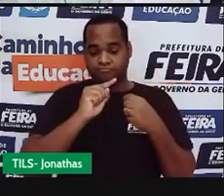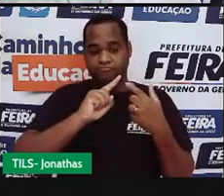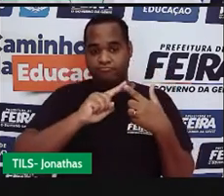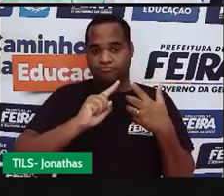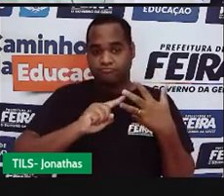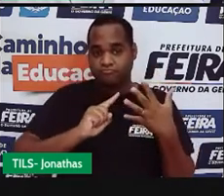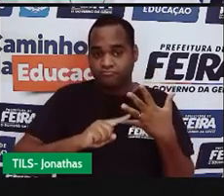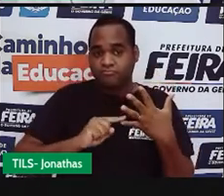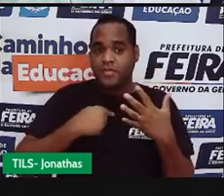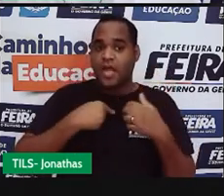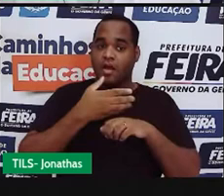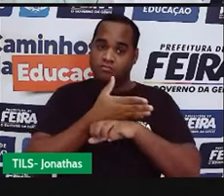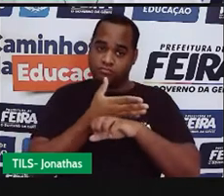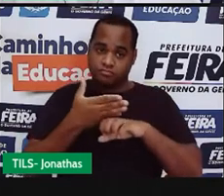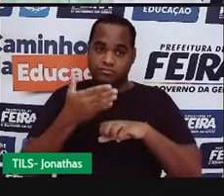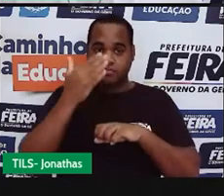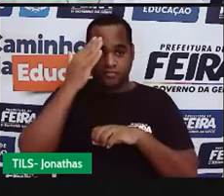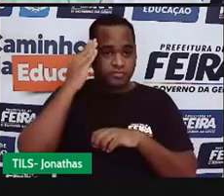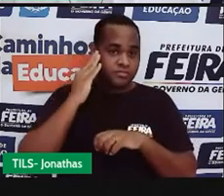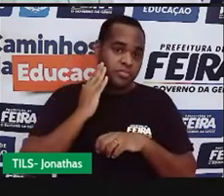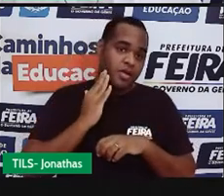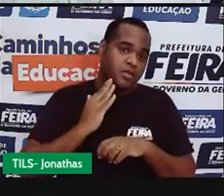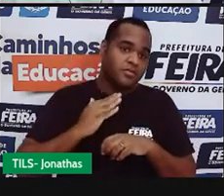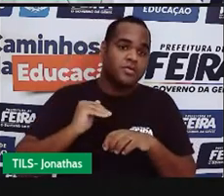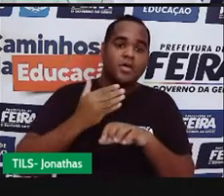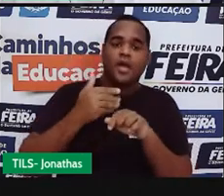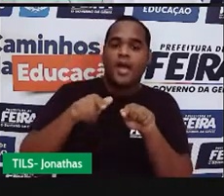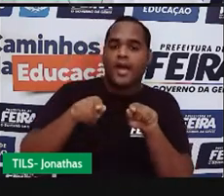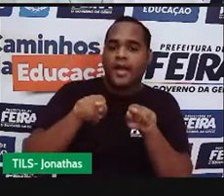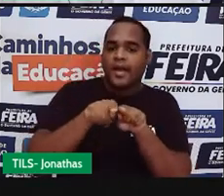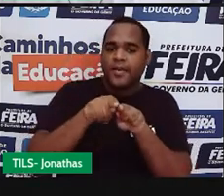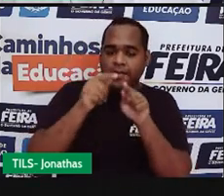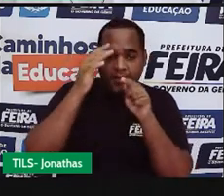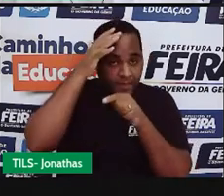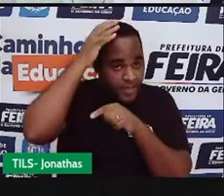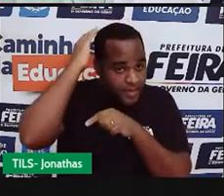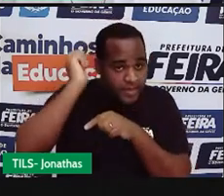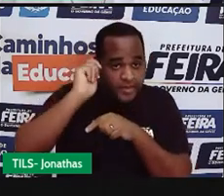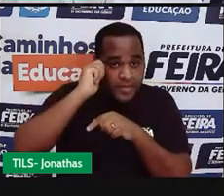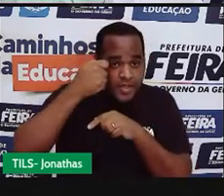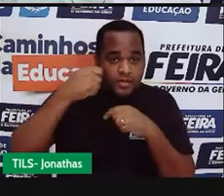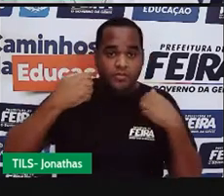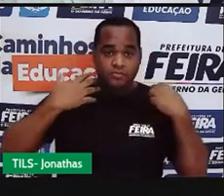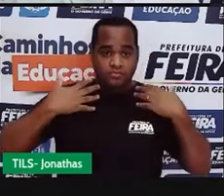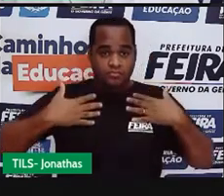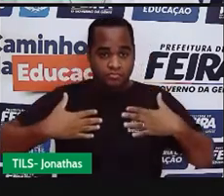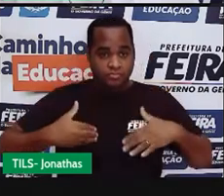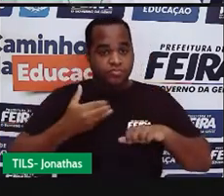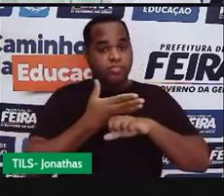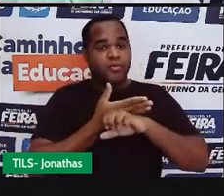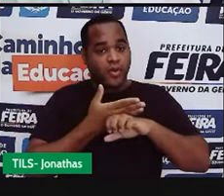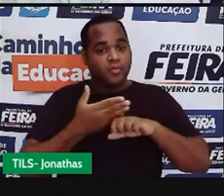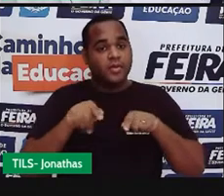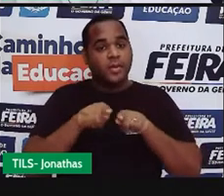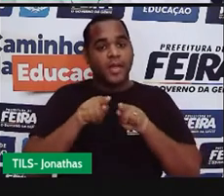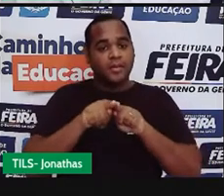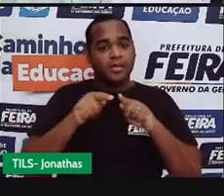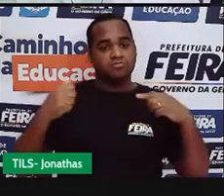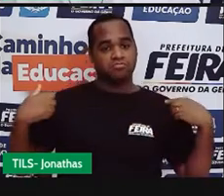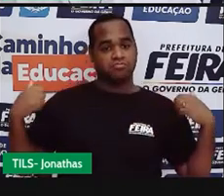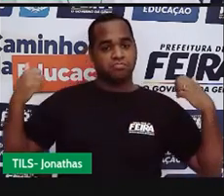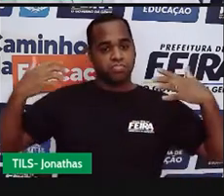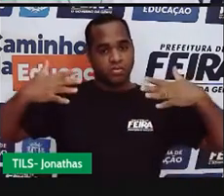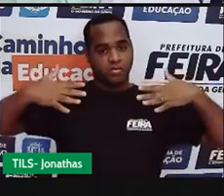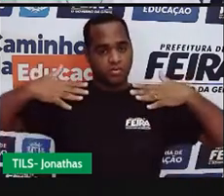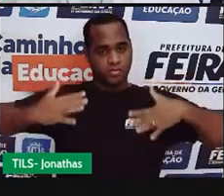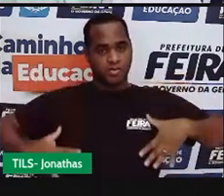cor da pele, por exemplo, branca, cabelos pretos, estou vestido com uma camisa branca e, por cima, um